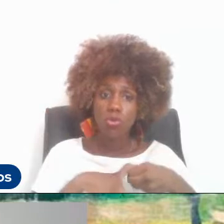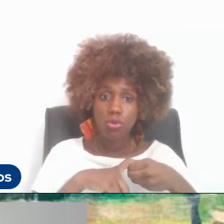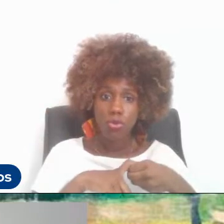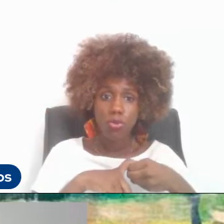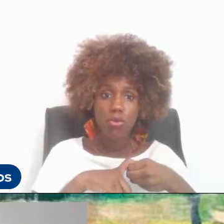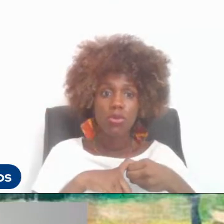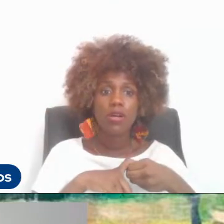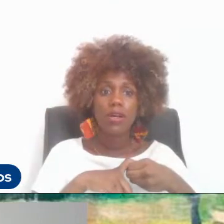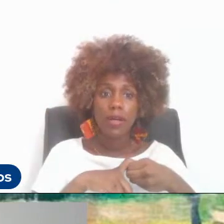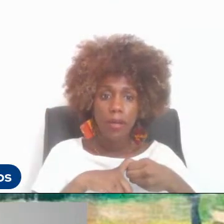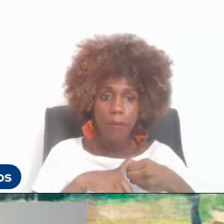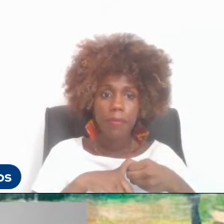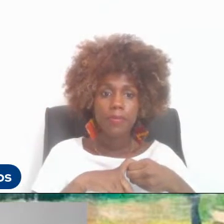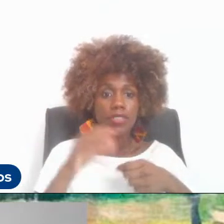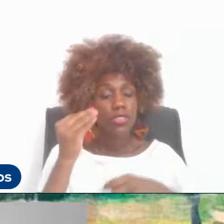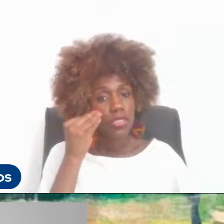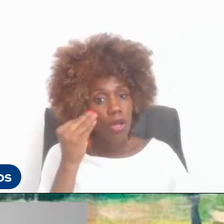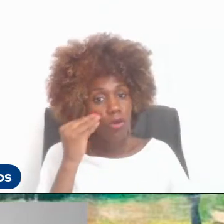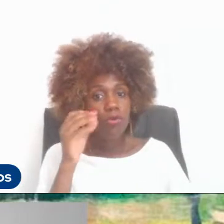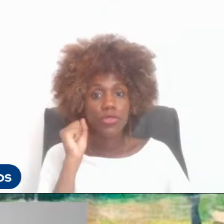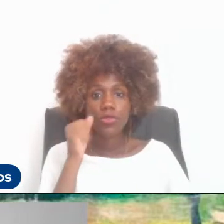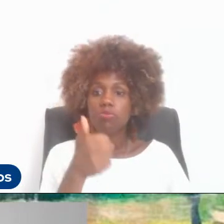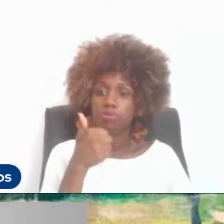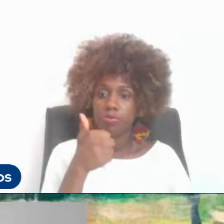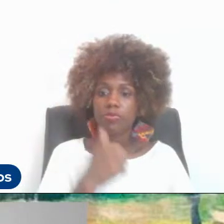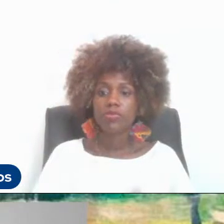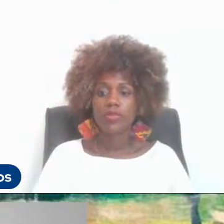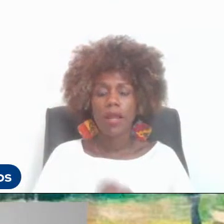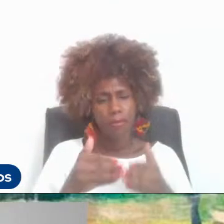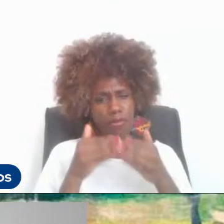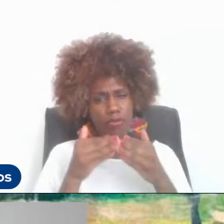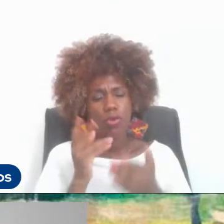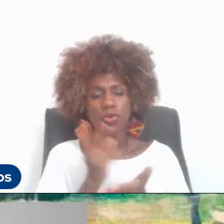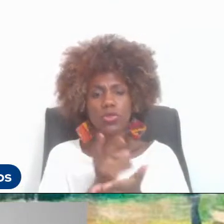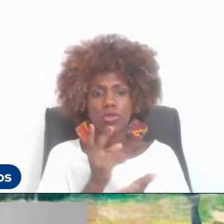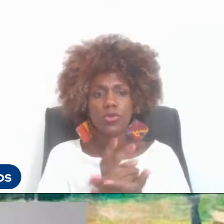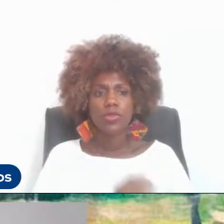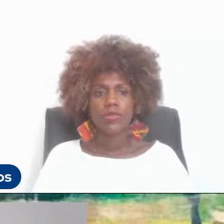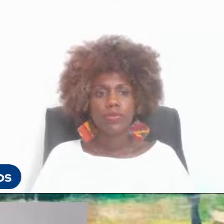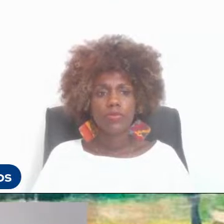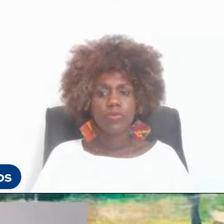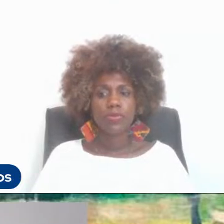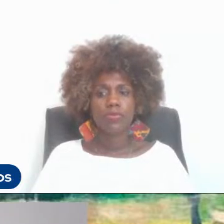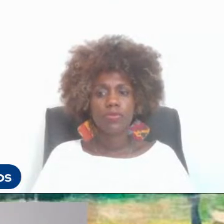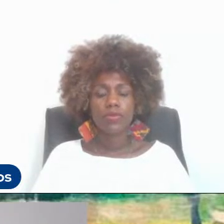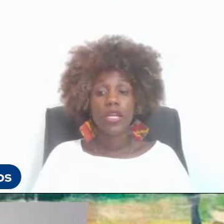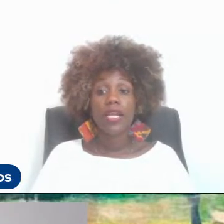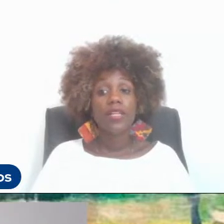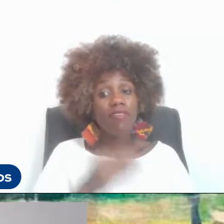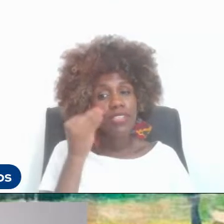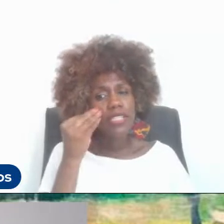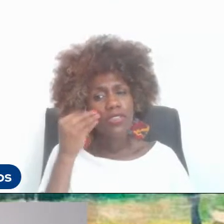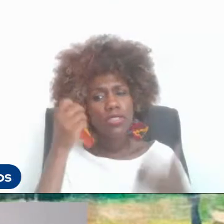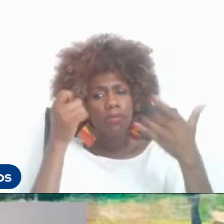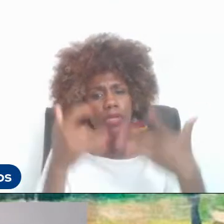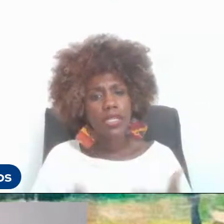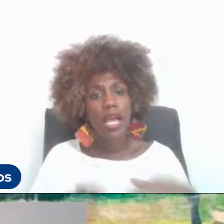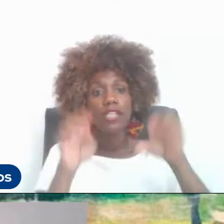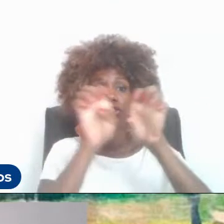Voltou. Agora a gente está te ouvindo. Por favor. Pronto, eu estava tentando explicar um pouquinho a estrutura da CAPES